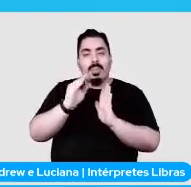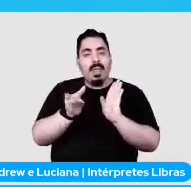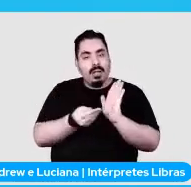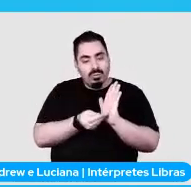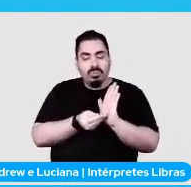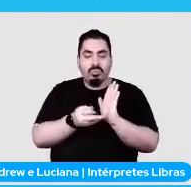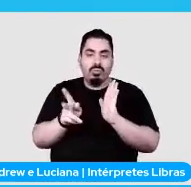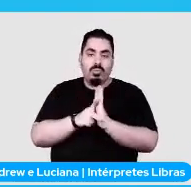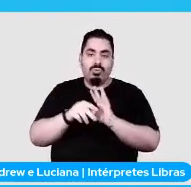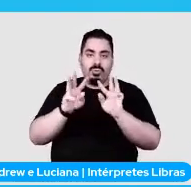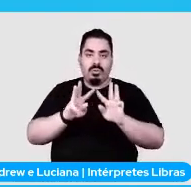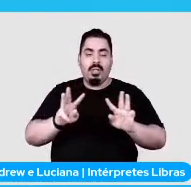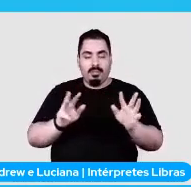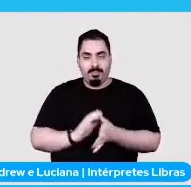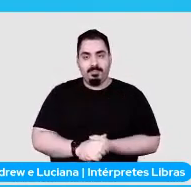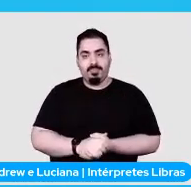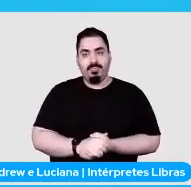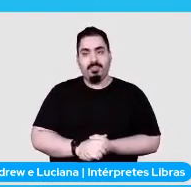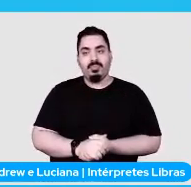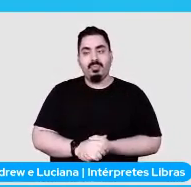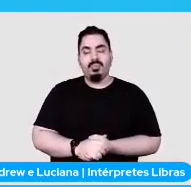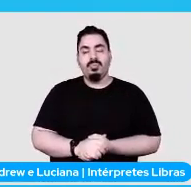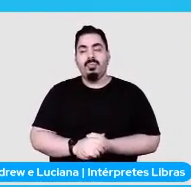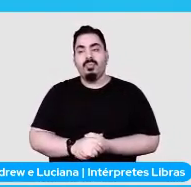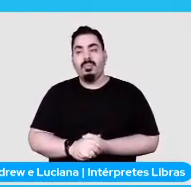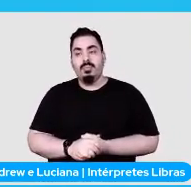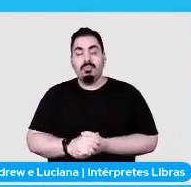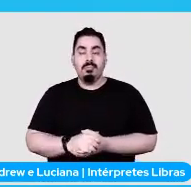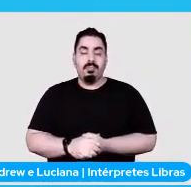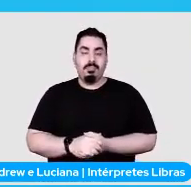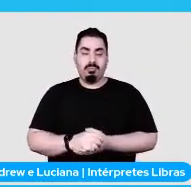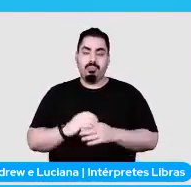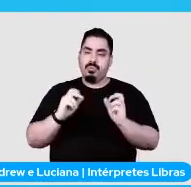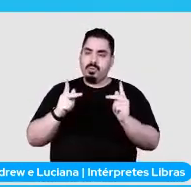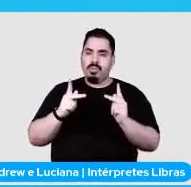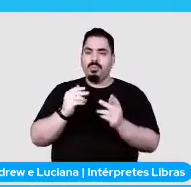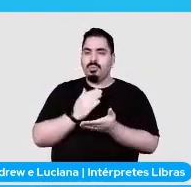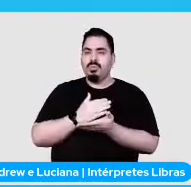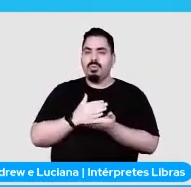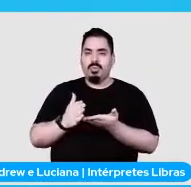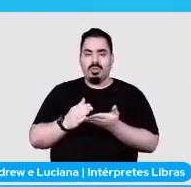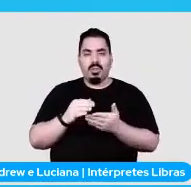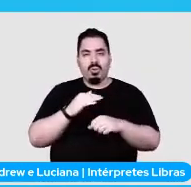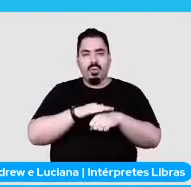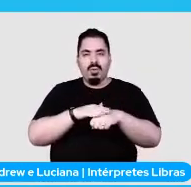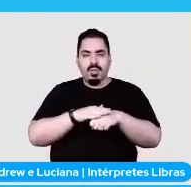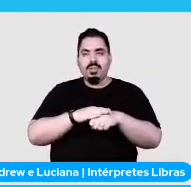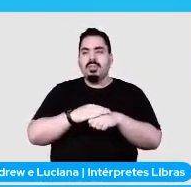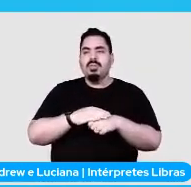Tá, mas para começo de conversa, eu vou dar um briefing geral de como é que o Scrapping funciona.